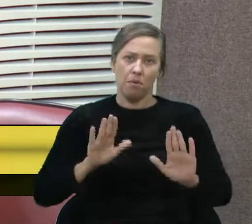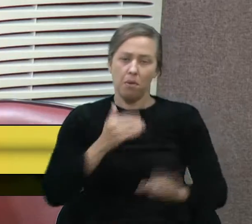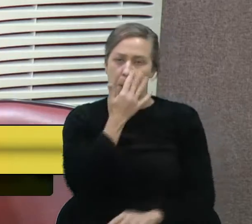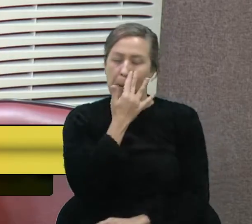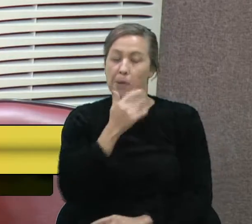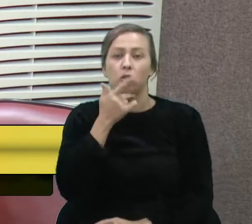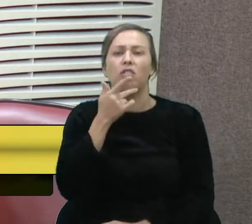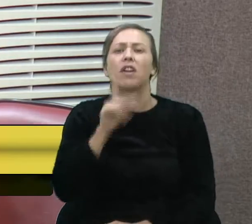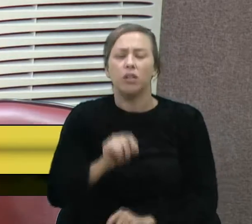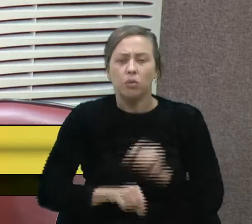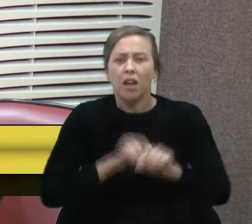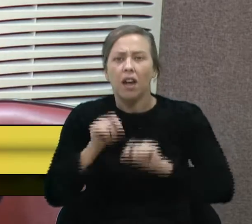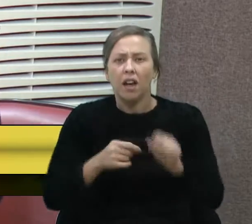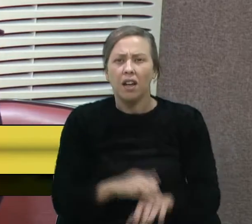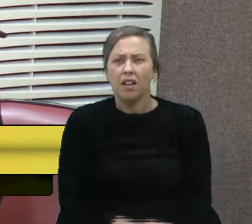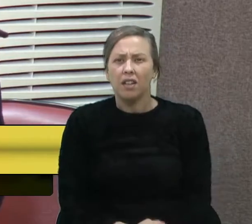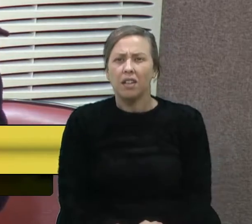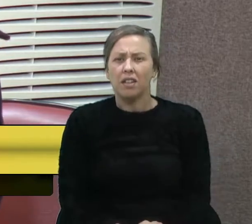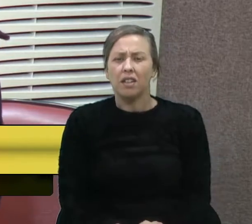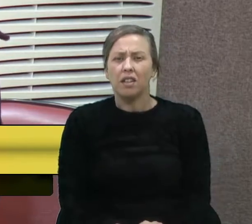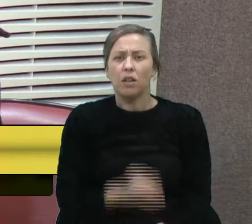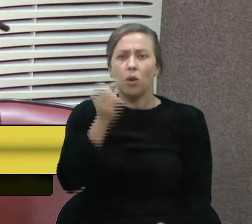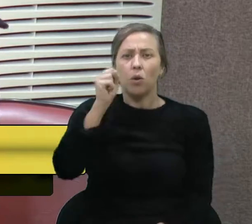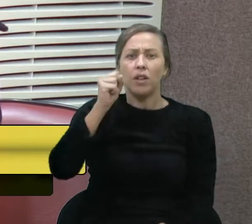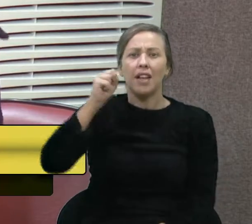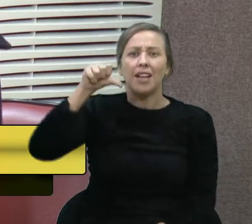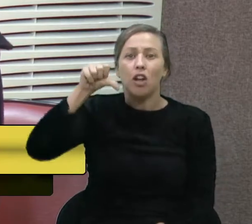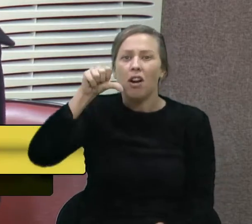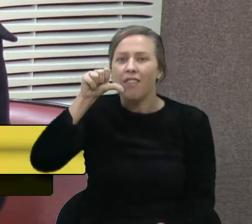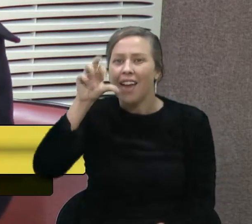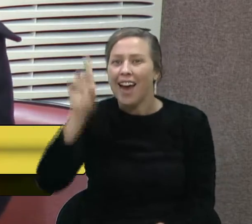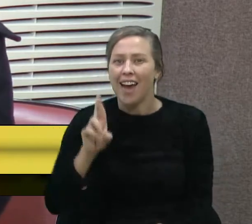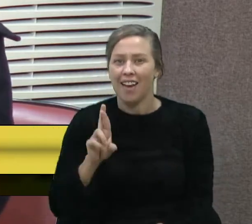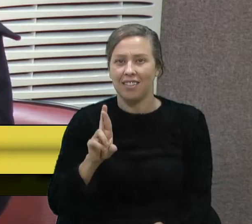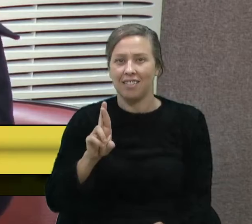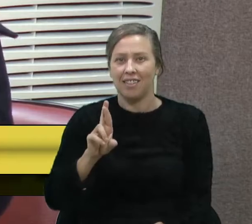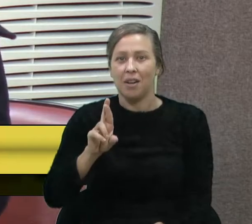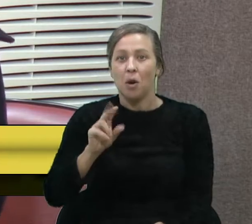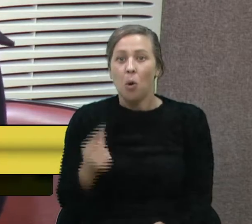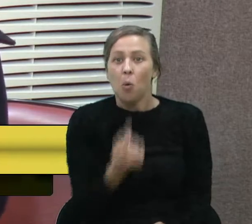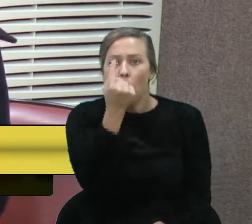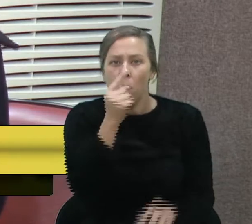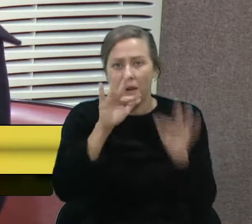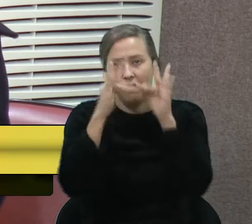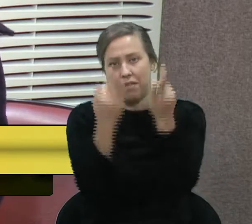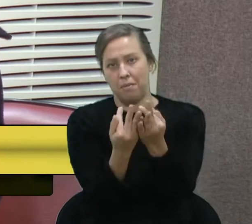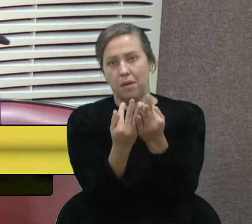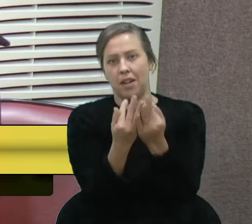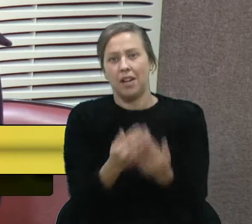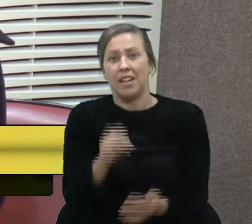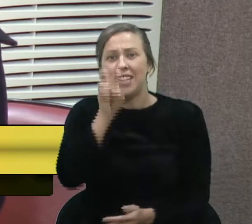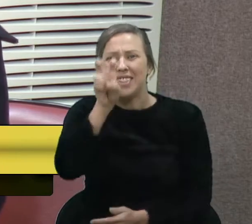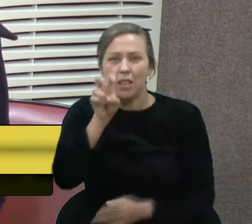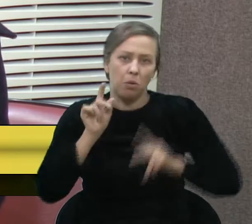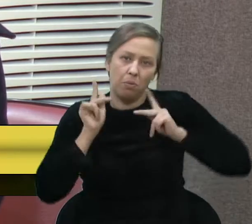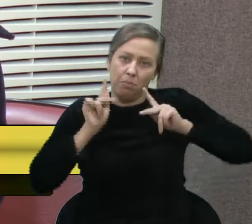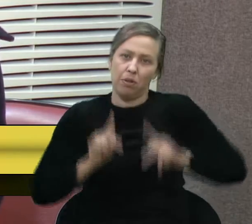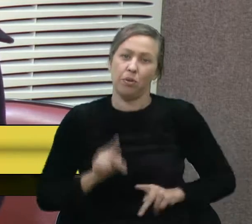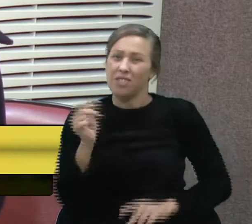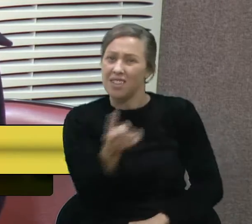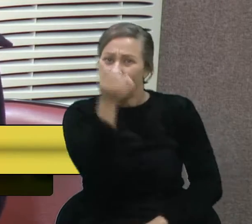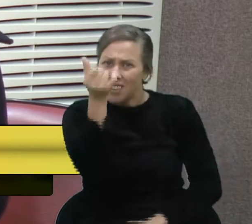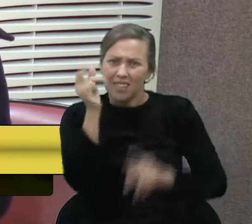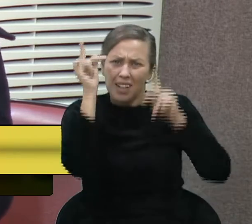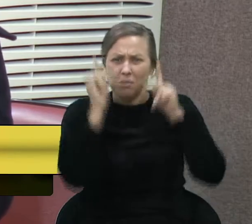Estou falando de$ 89,00 para uma família de cinco, seis